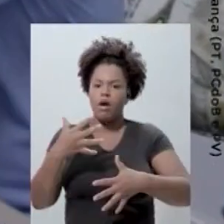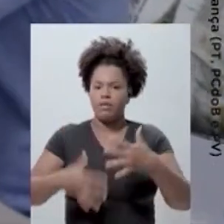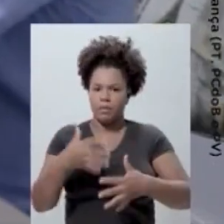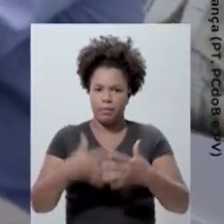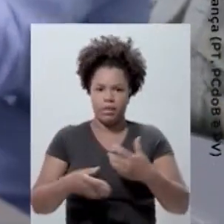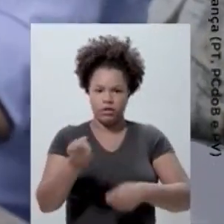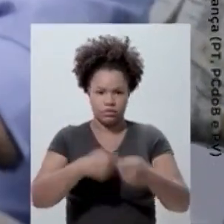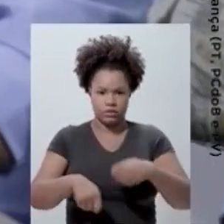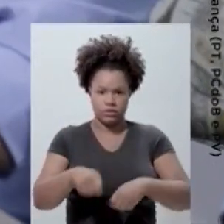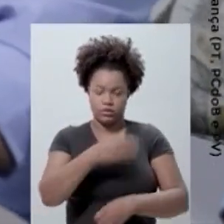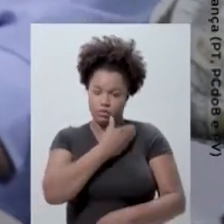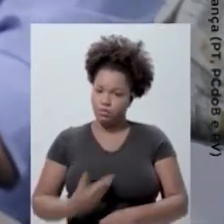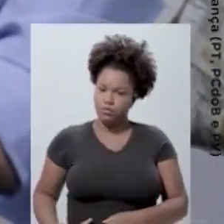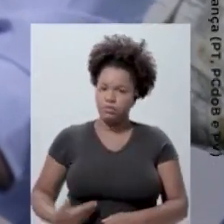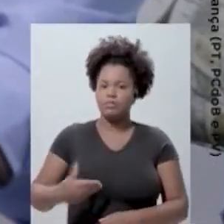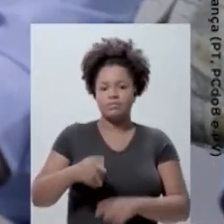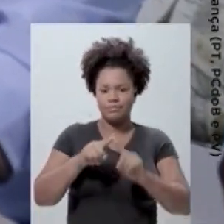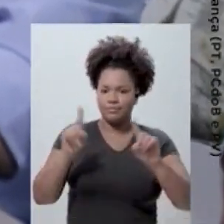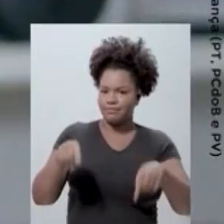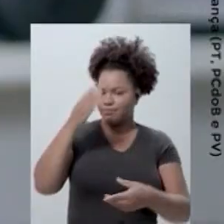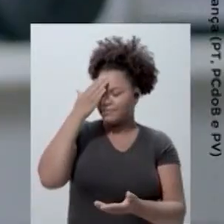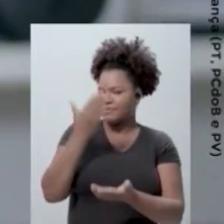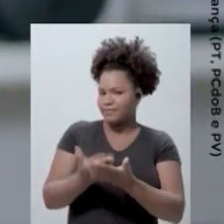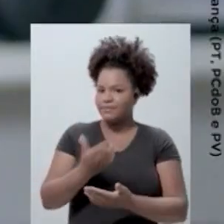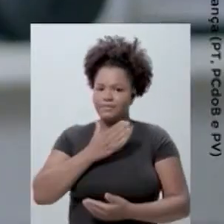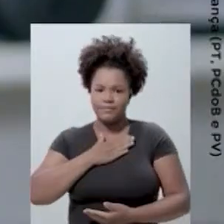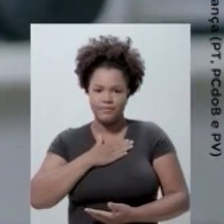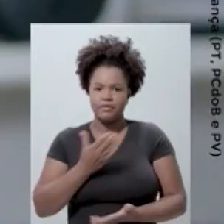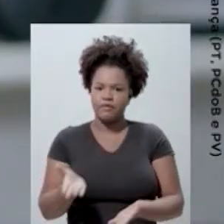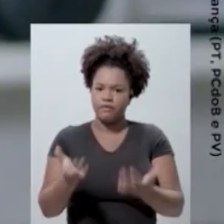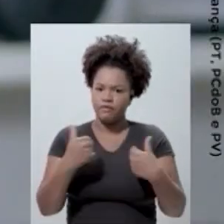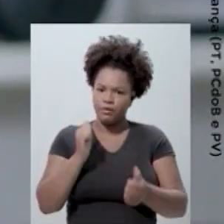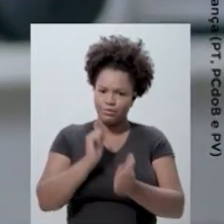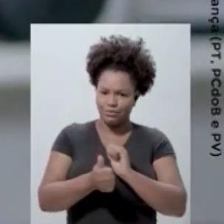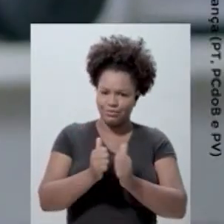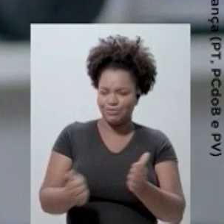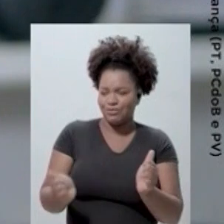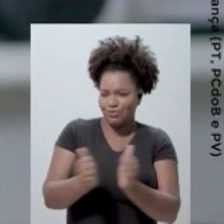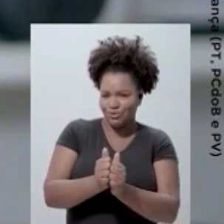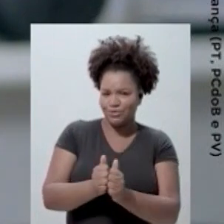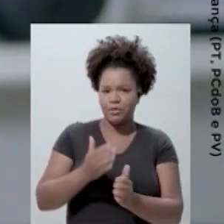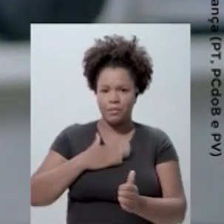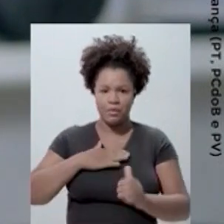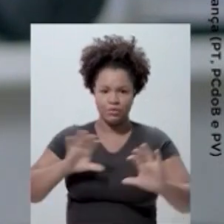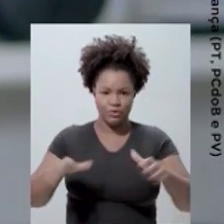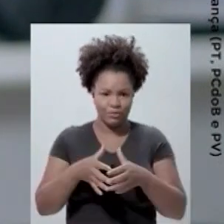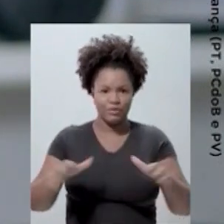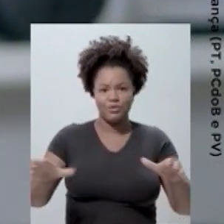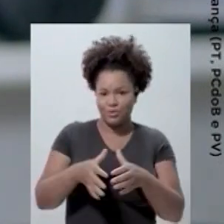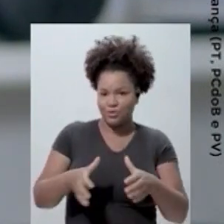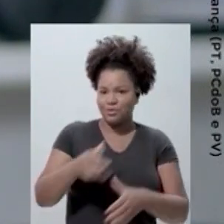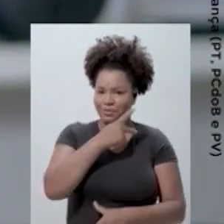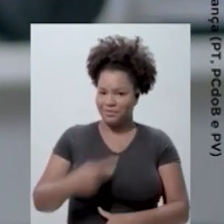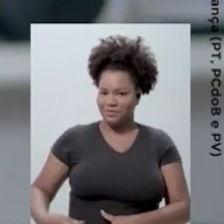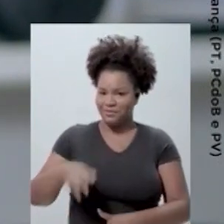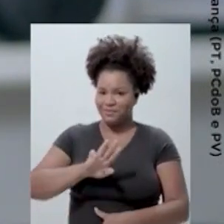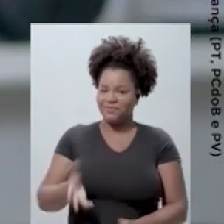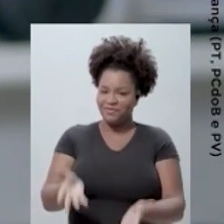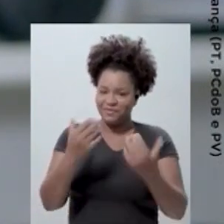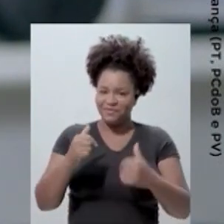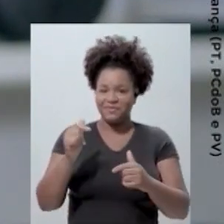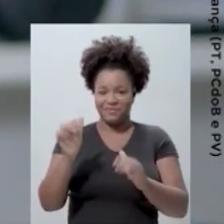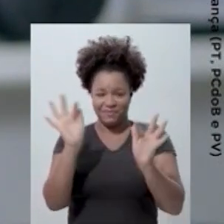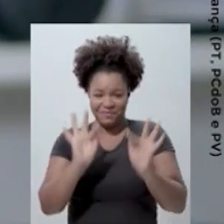inviabilizem a administração pública. Servidor, confia em mim. Vamos jogar juntos no meu time. No time do